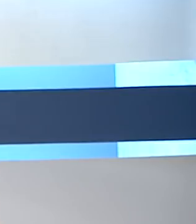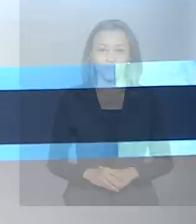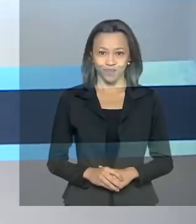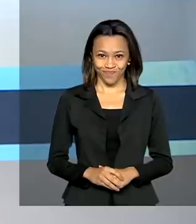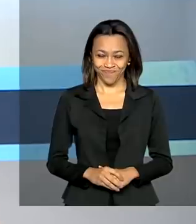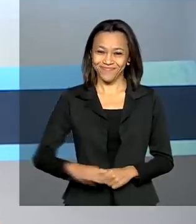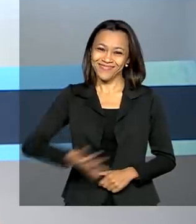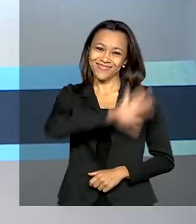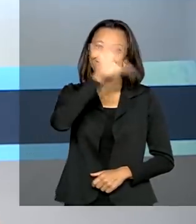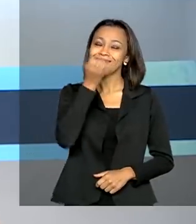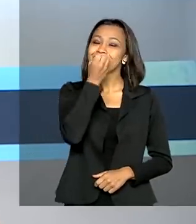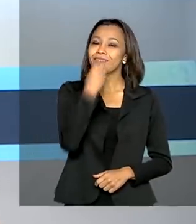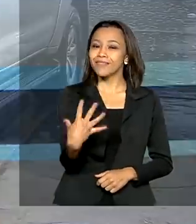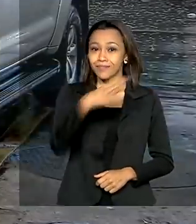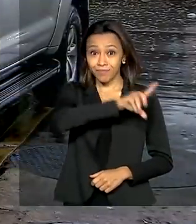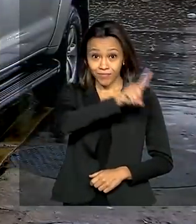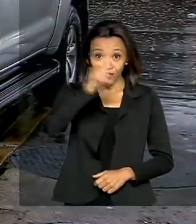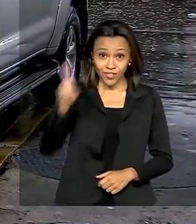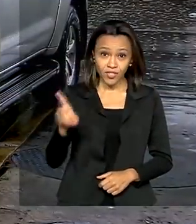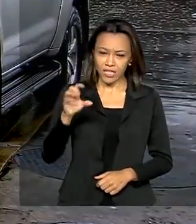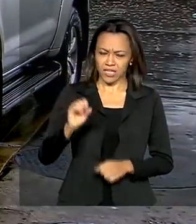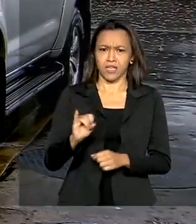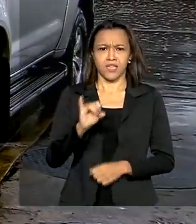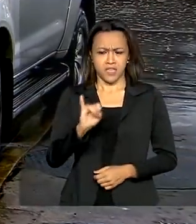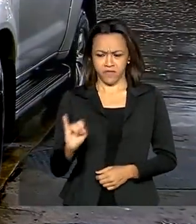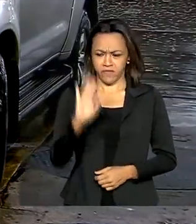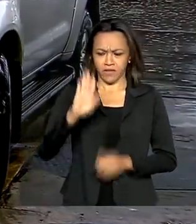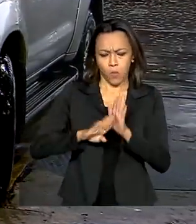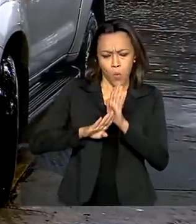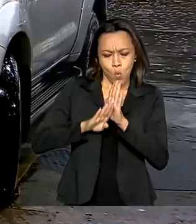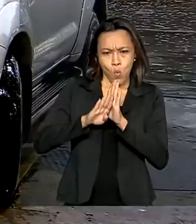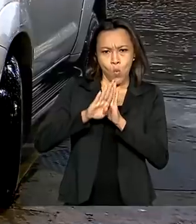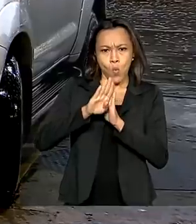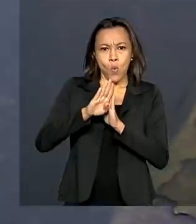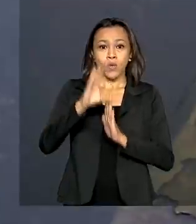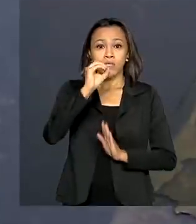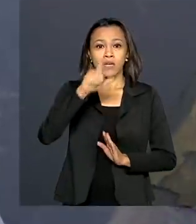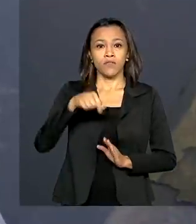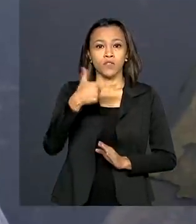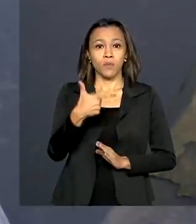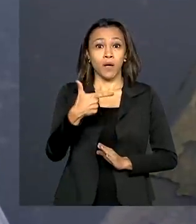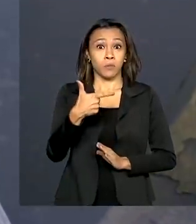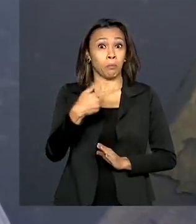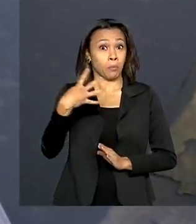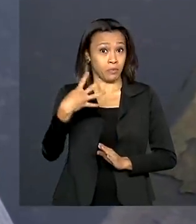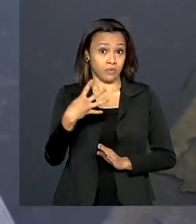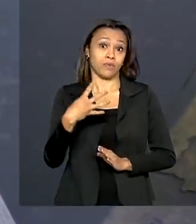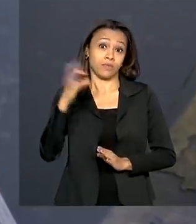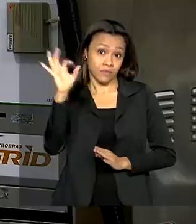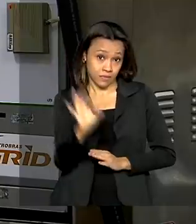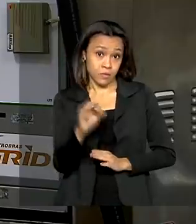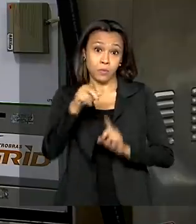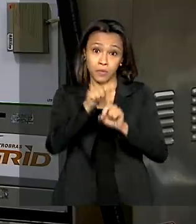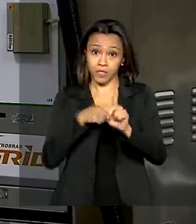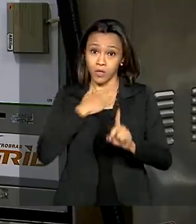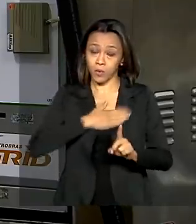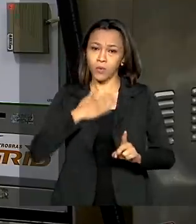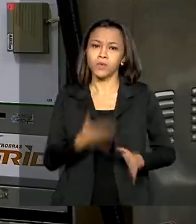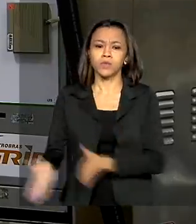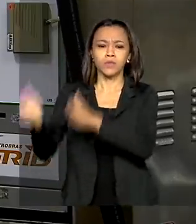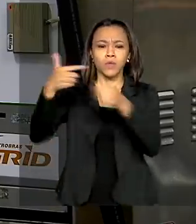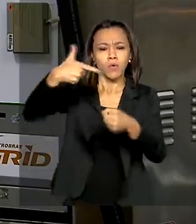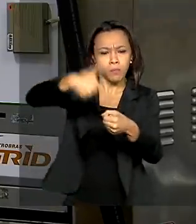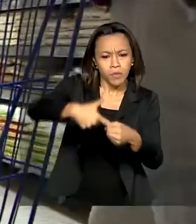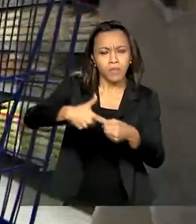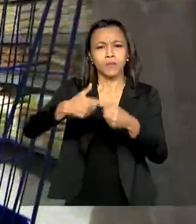Olá, bom dia! Inflação sobe 0,24% em agosto. Preços dos combustíveis e